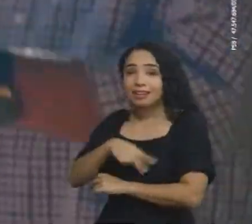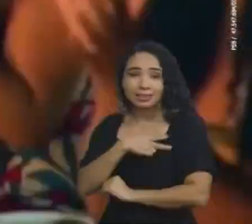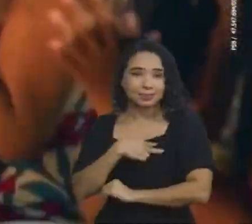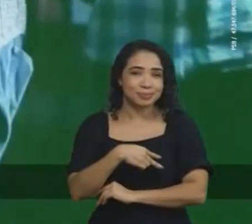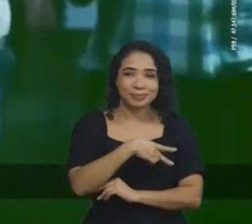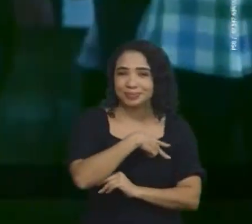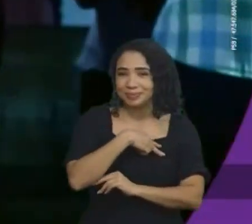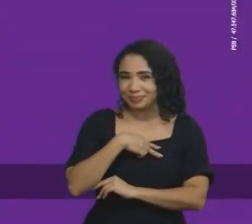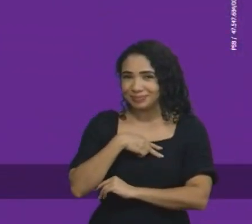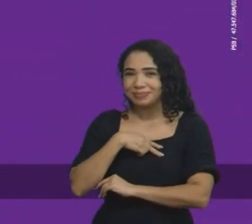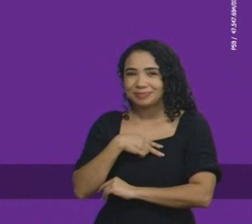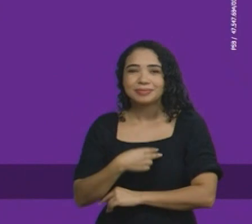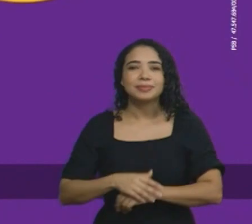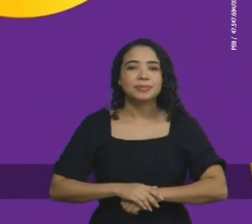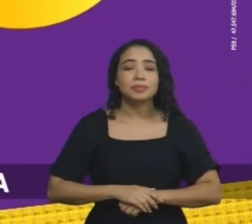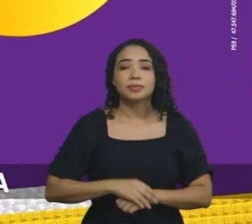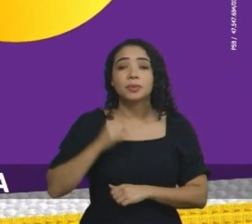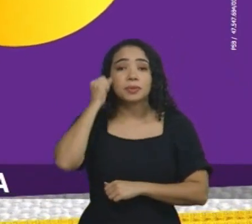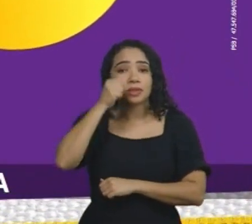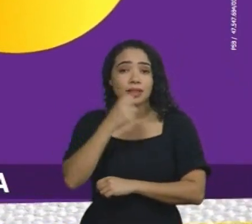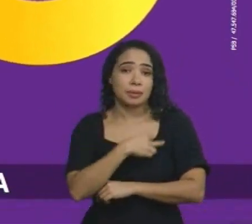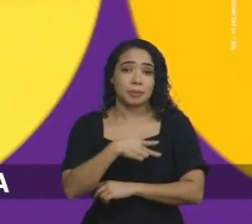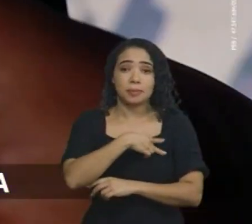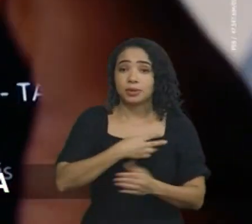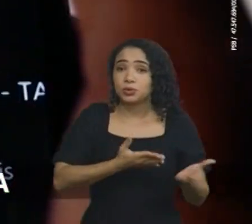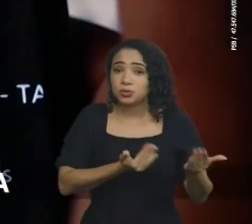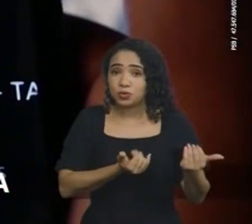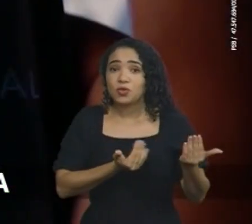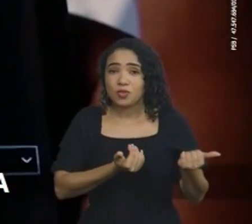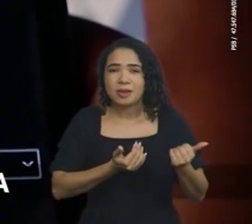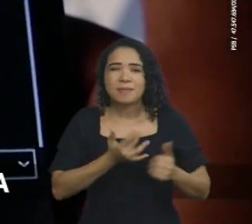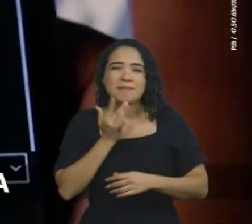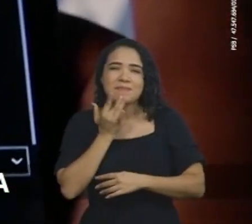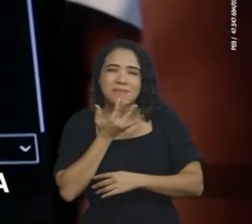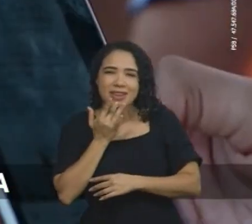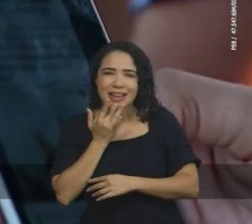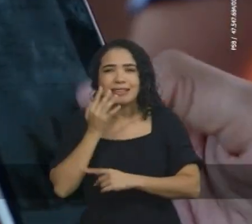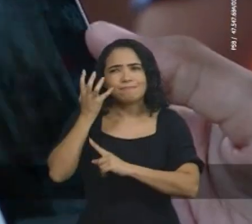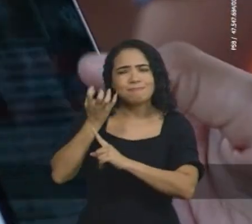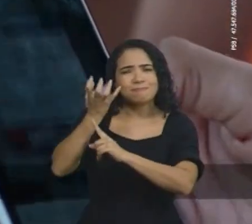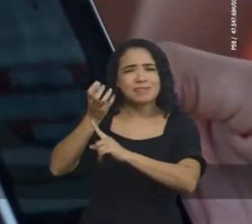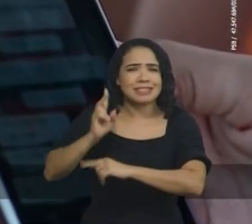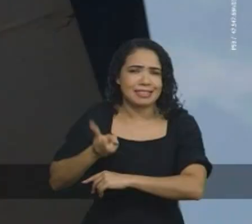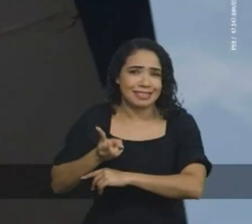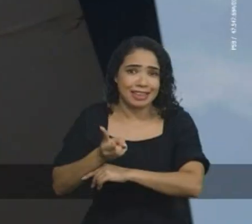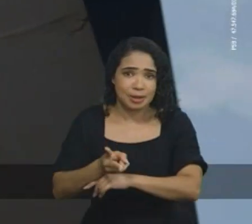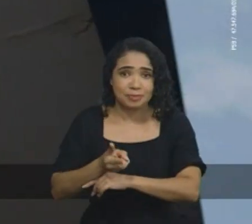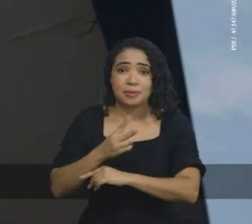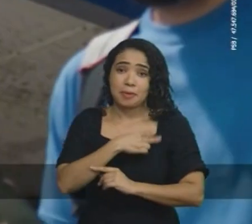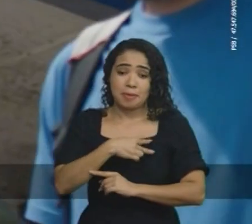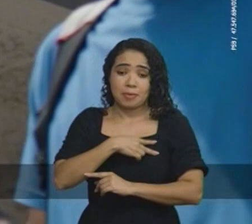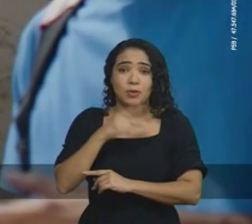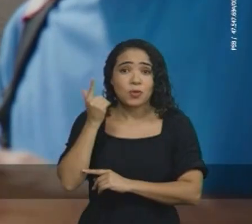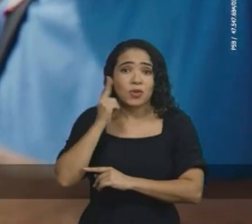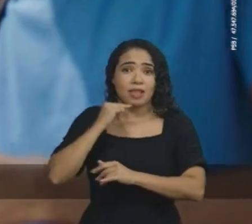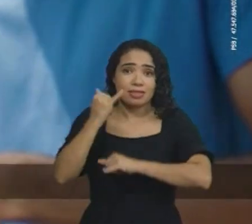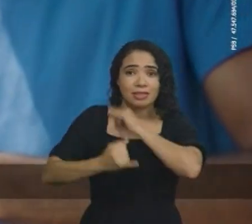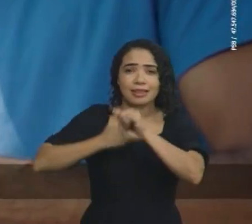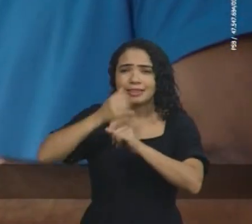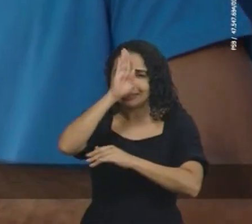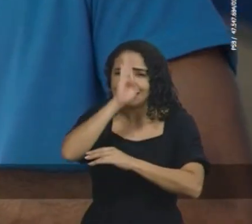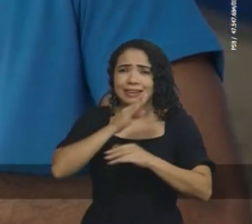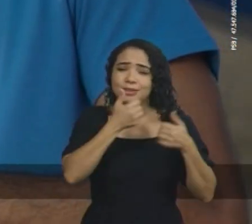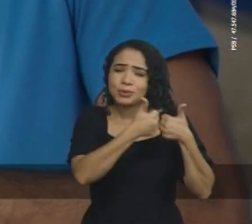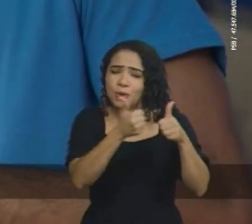juventude fica massa e conectada. Amasta colocou internet grátis em pontos de